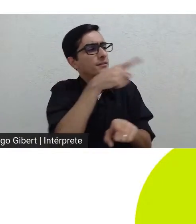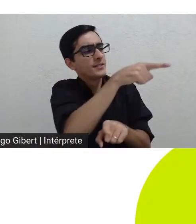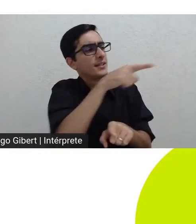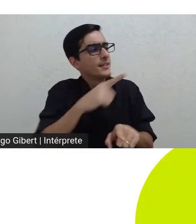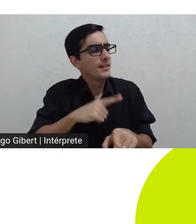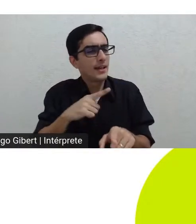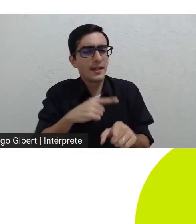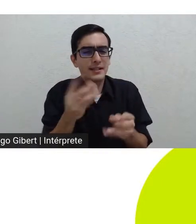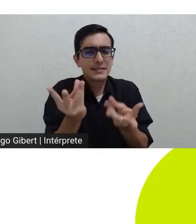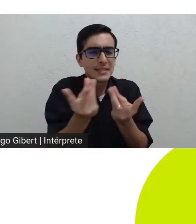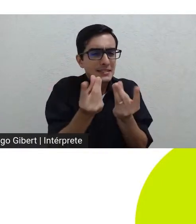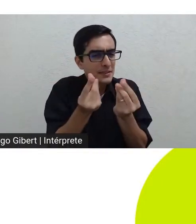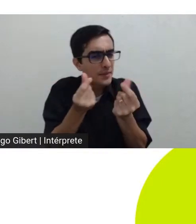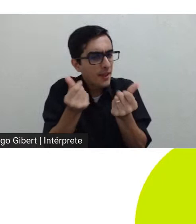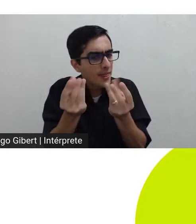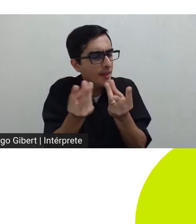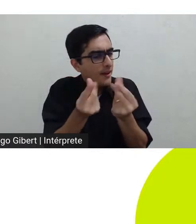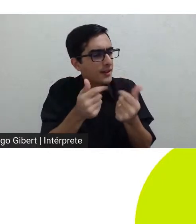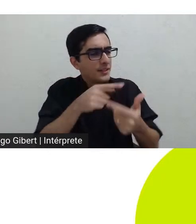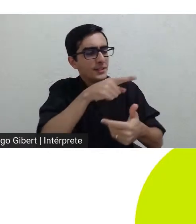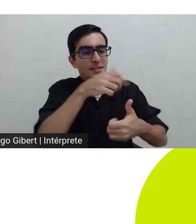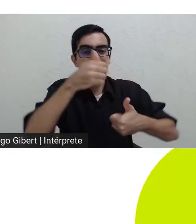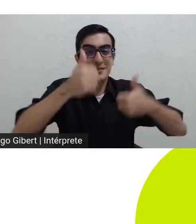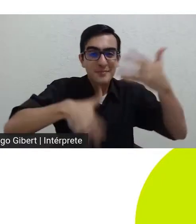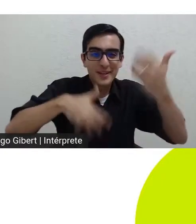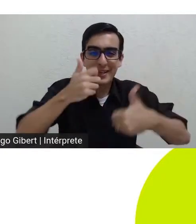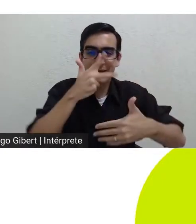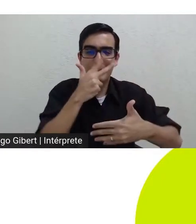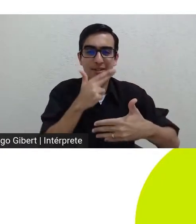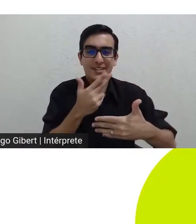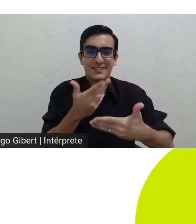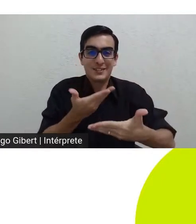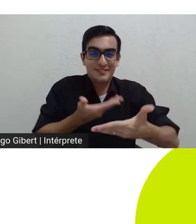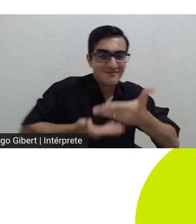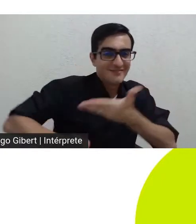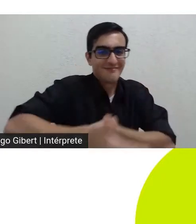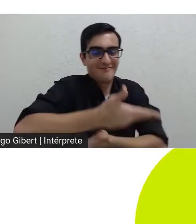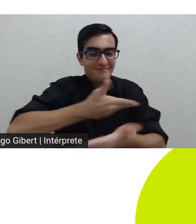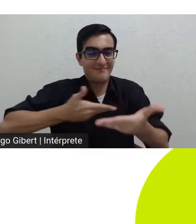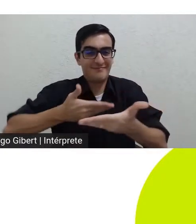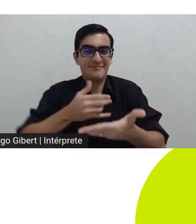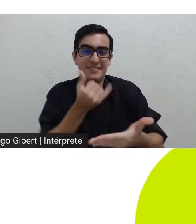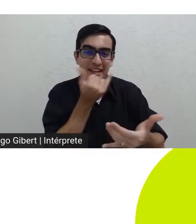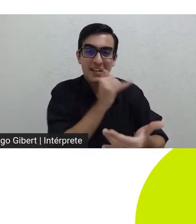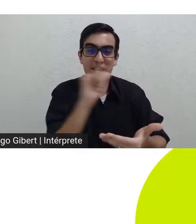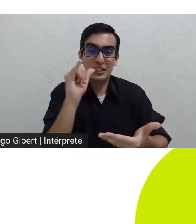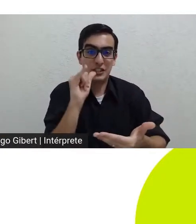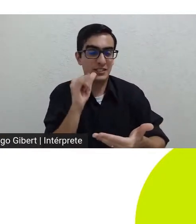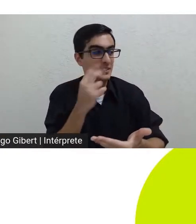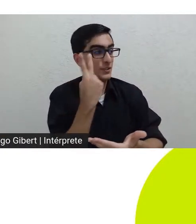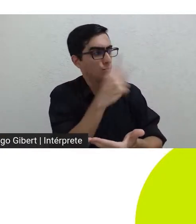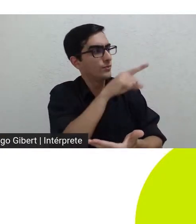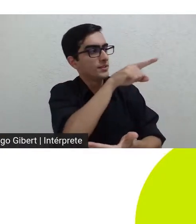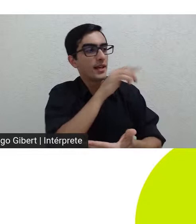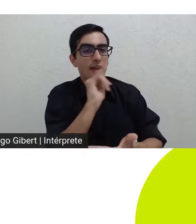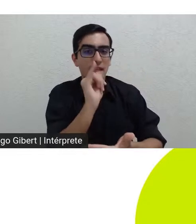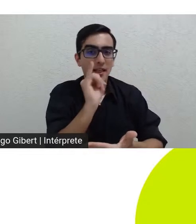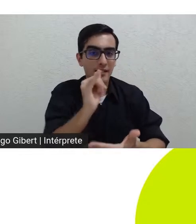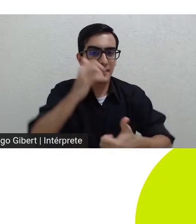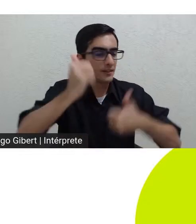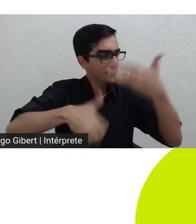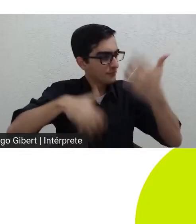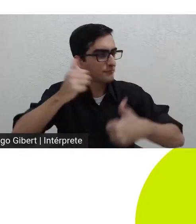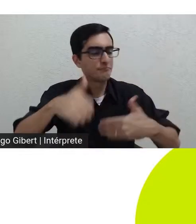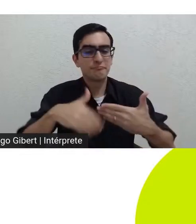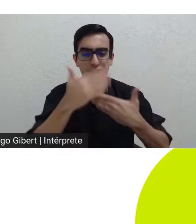digamos aí a sua contra transferência assistindo o filme que foi o que você foi relatando aqui para a